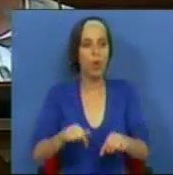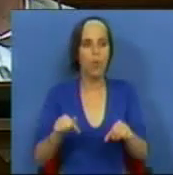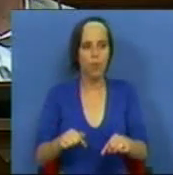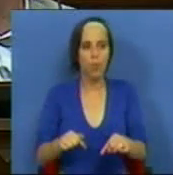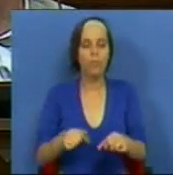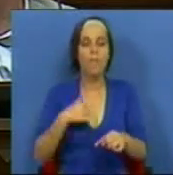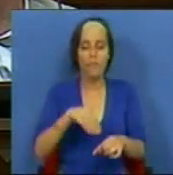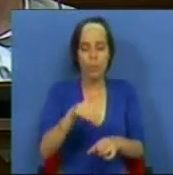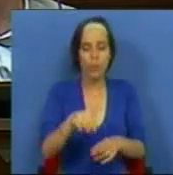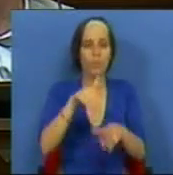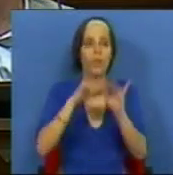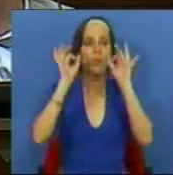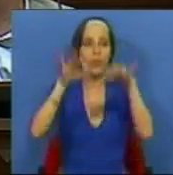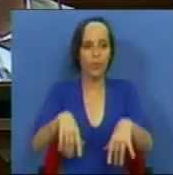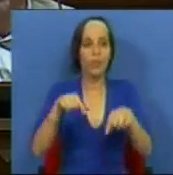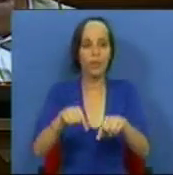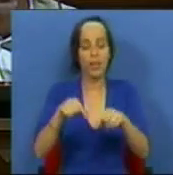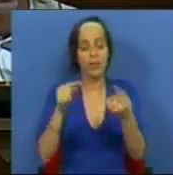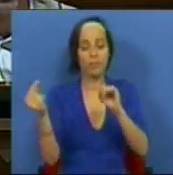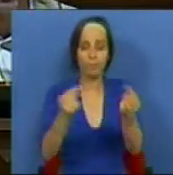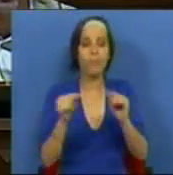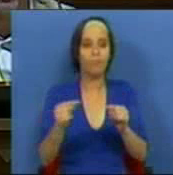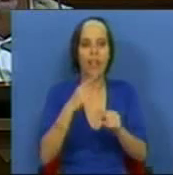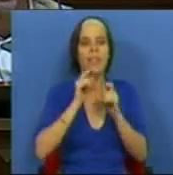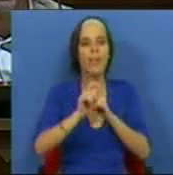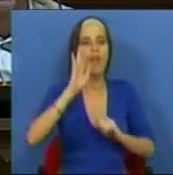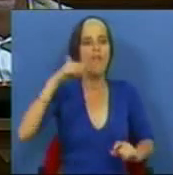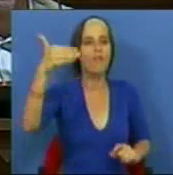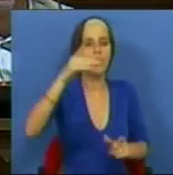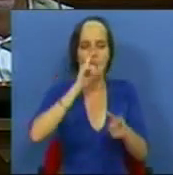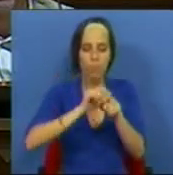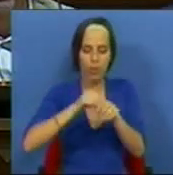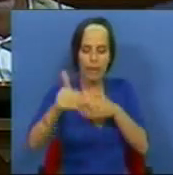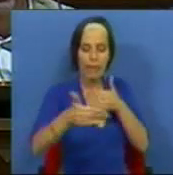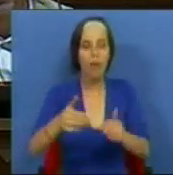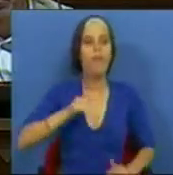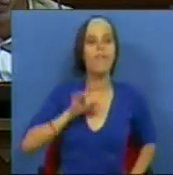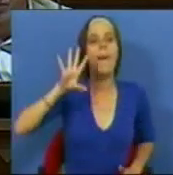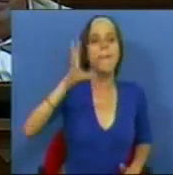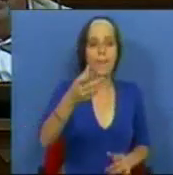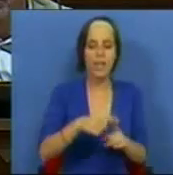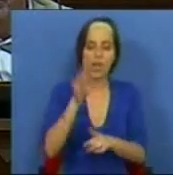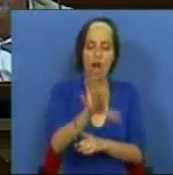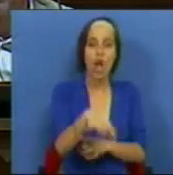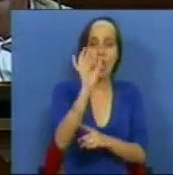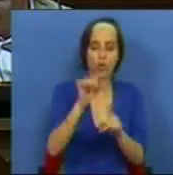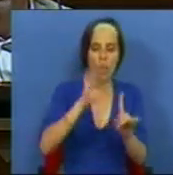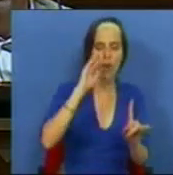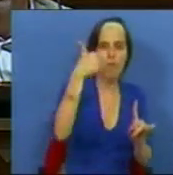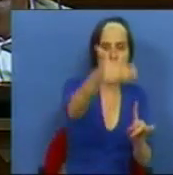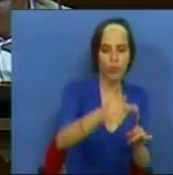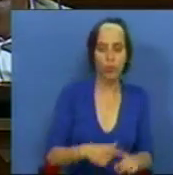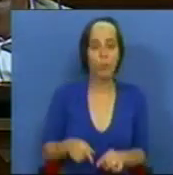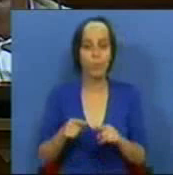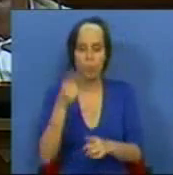tomaremos no final desta sessão definirão o futuro a curto prazo do nosso país. E a escolha é entre um futuro